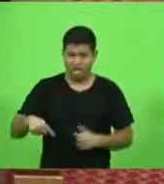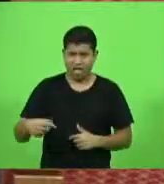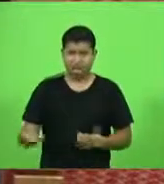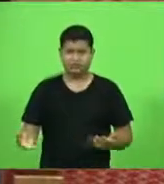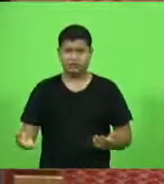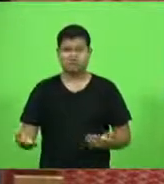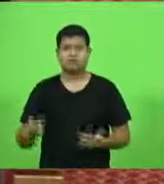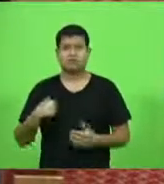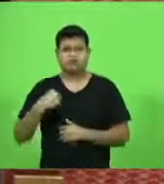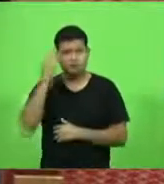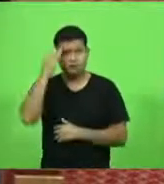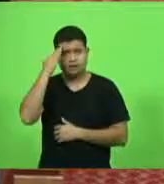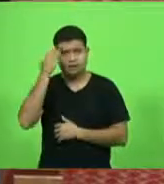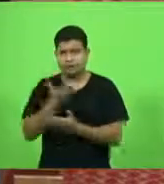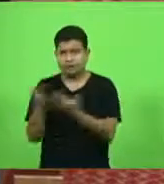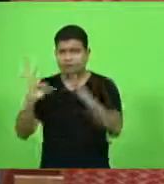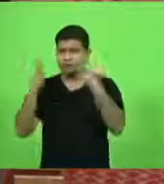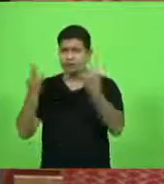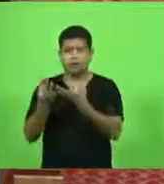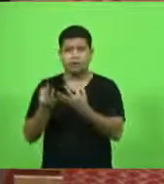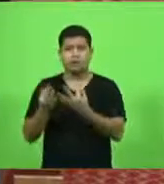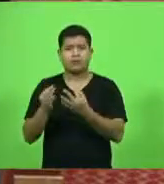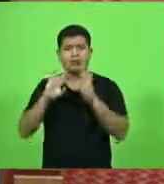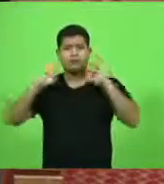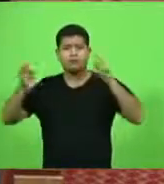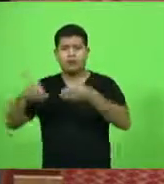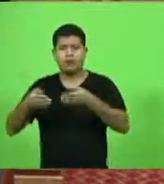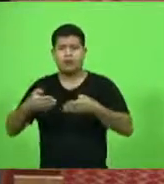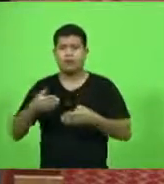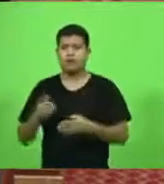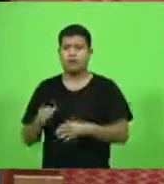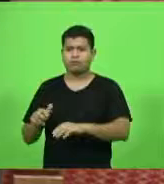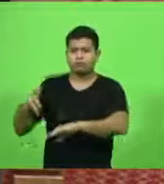na frente de fóruns, pedindo justiça,